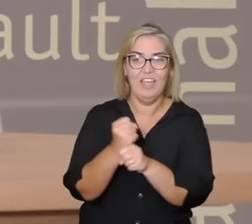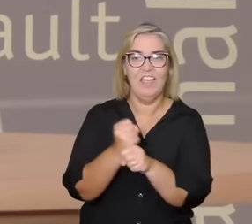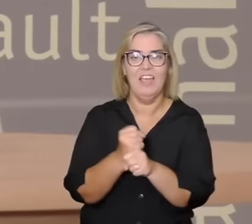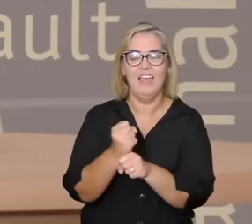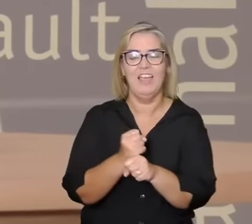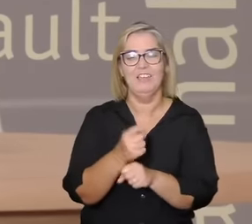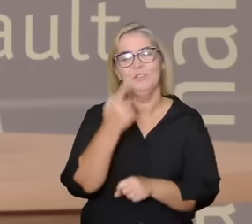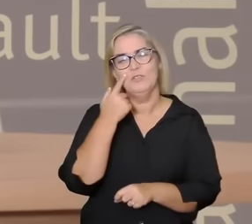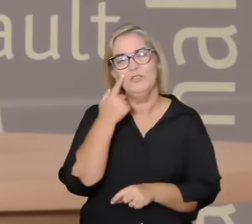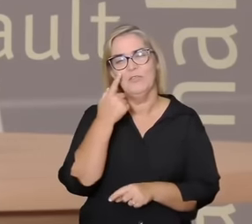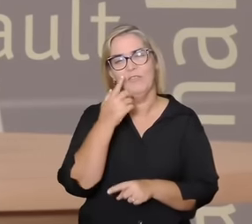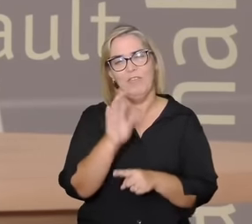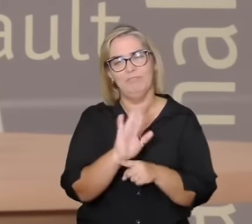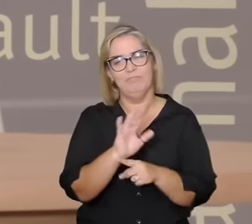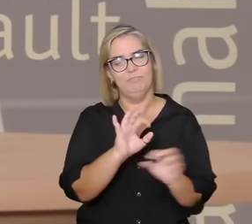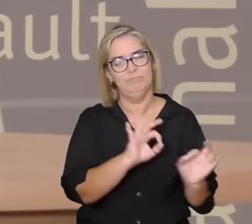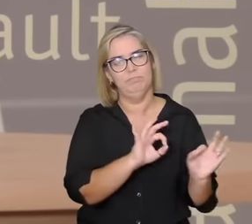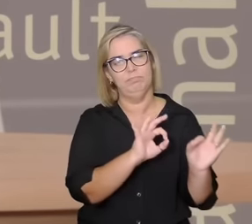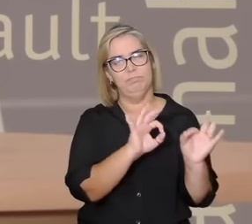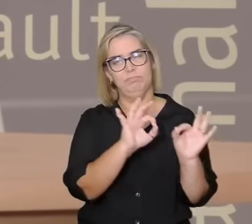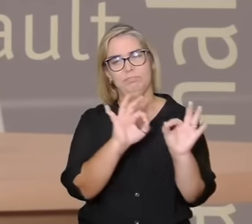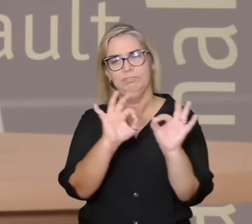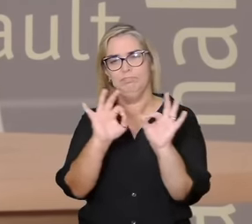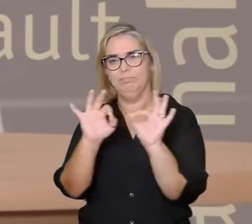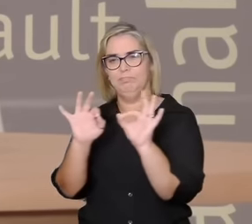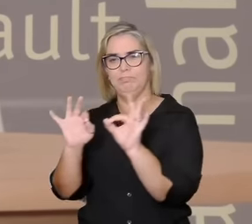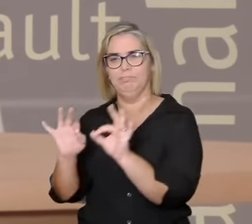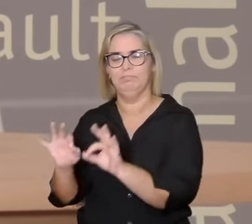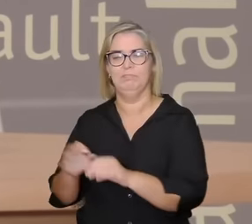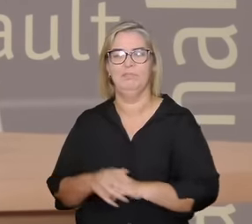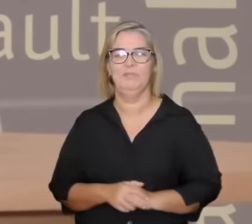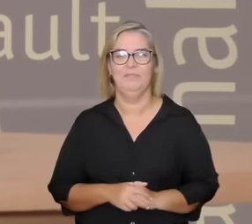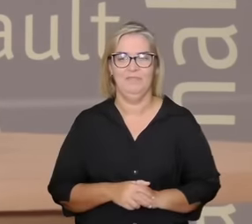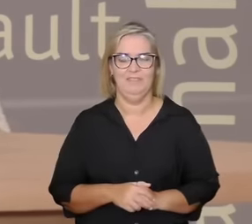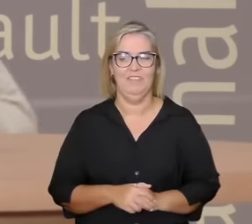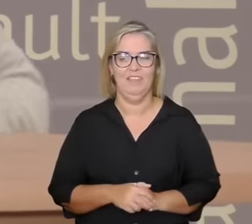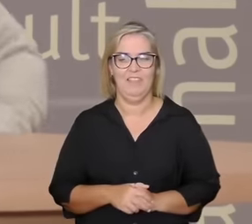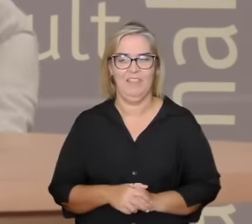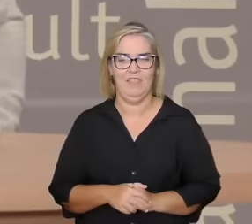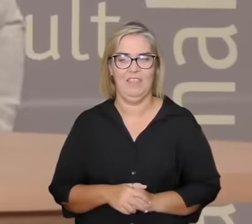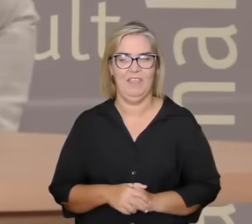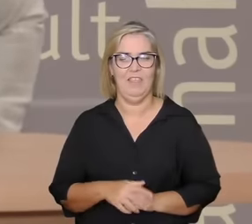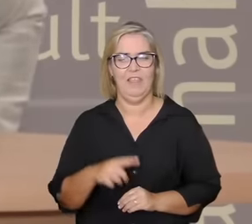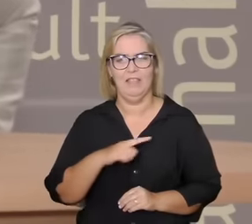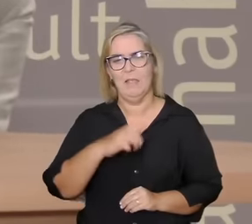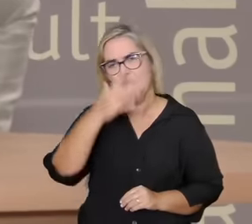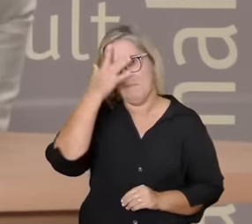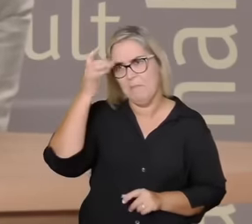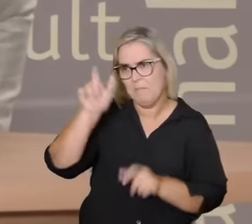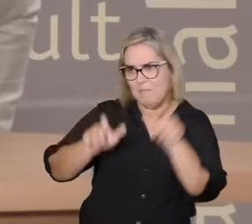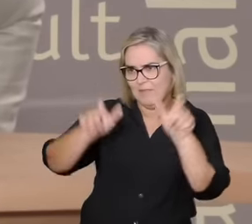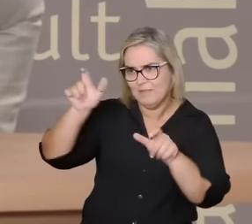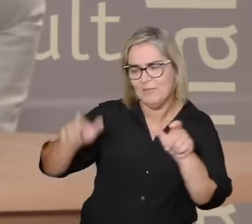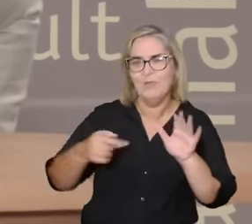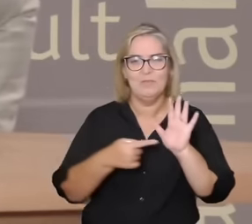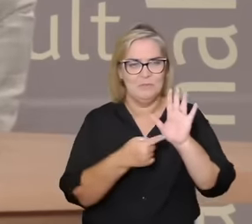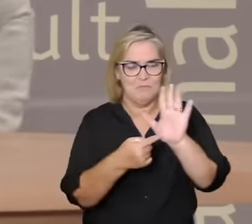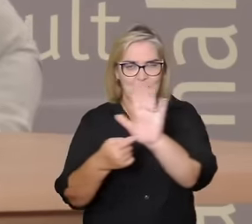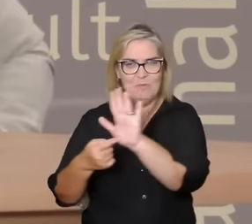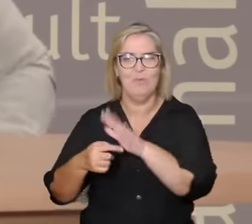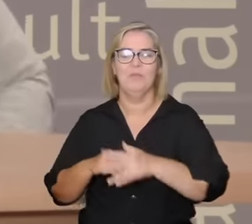vinheta e contato com a ligagem ela toma geral tomas a verônica malt